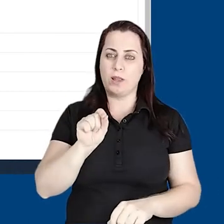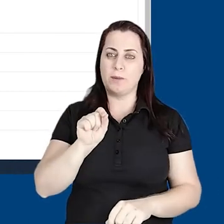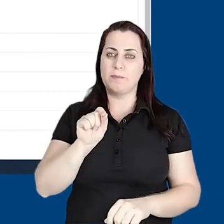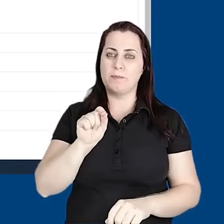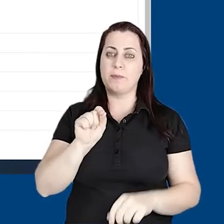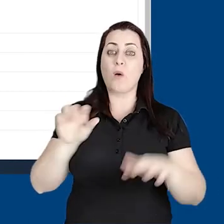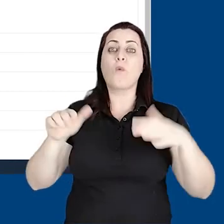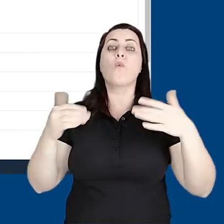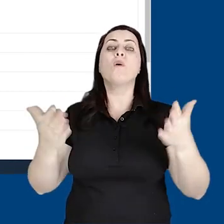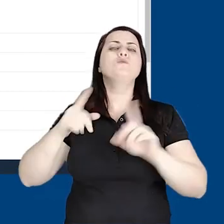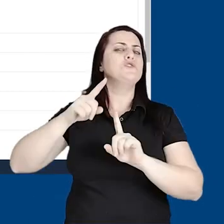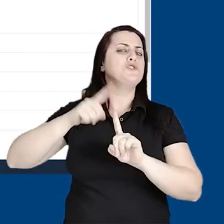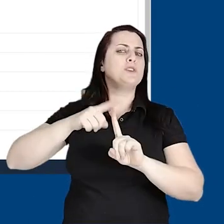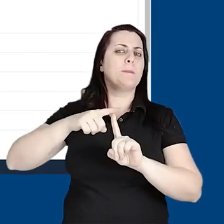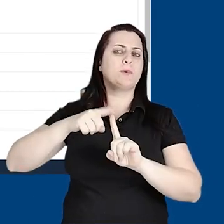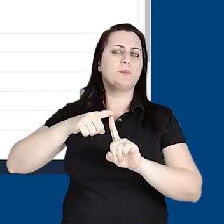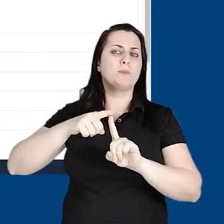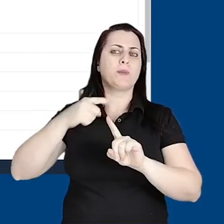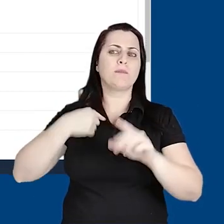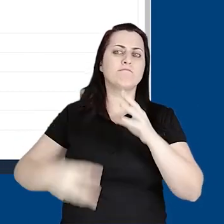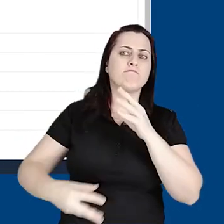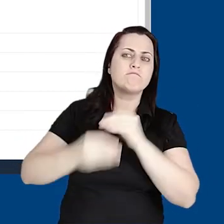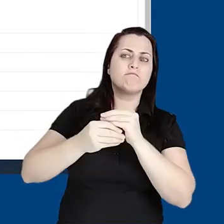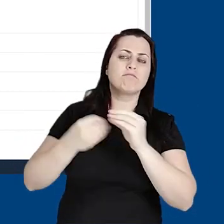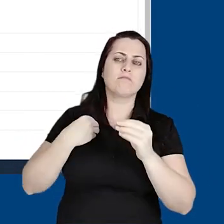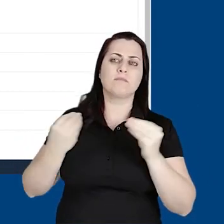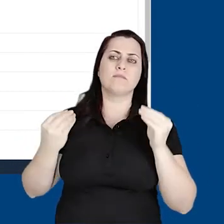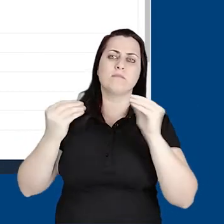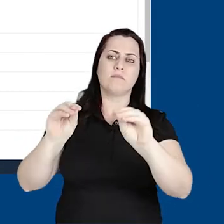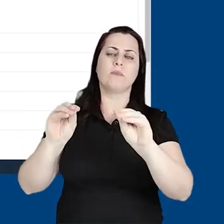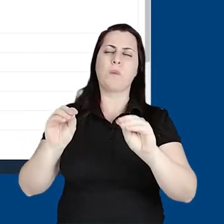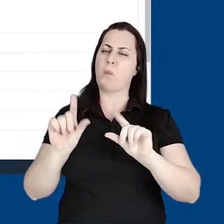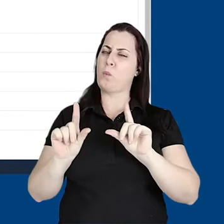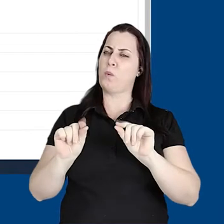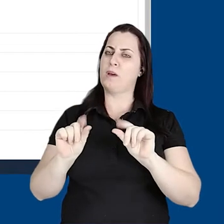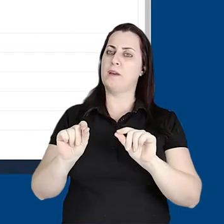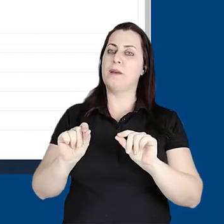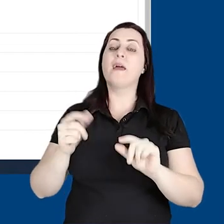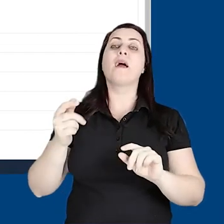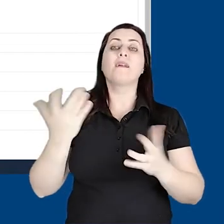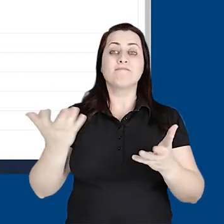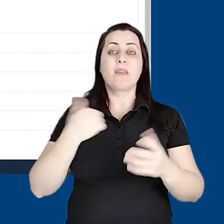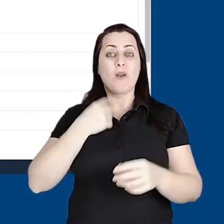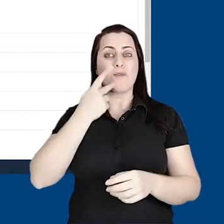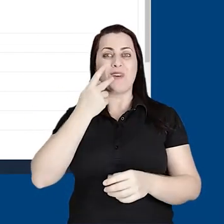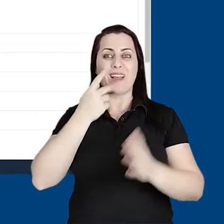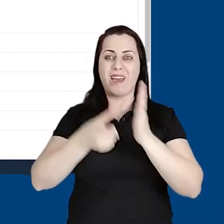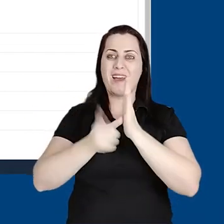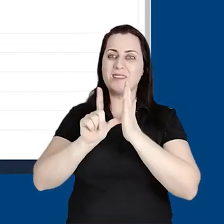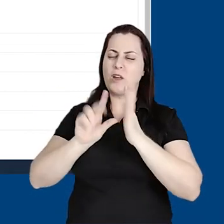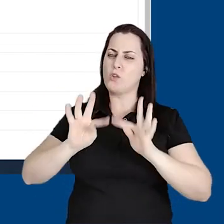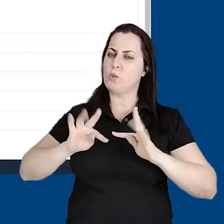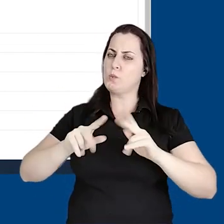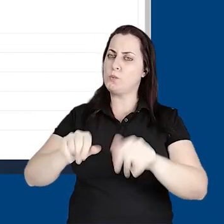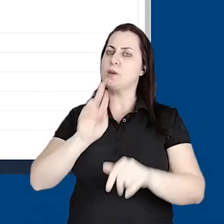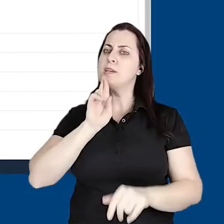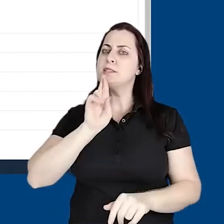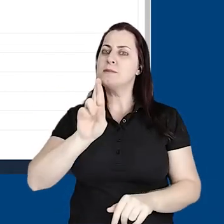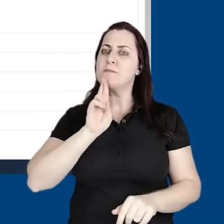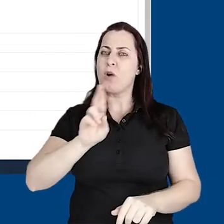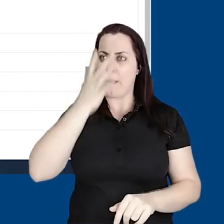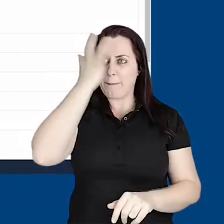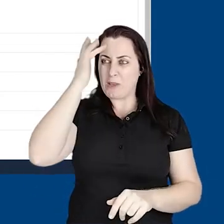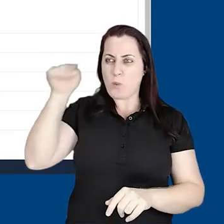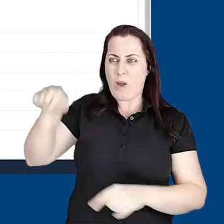qual é o tipo de agregação que eu vou fazer. O seria é isso? Como eu disse, todas as